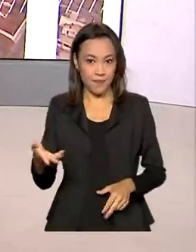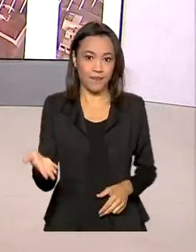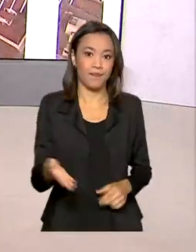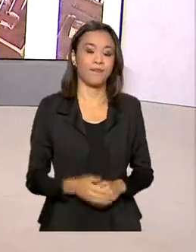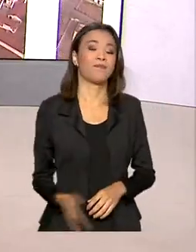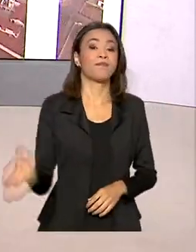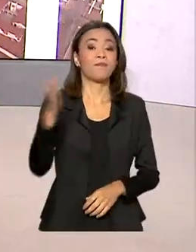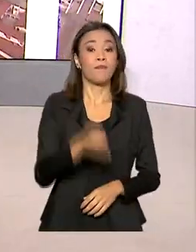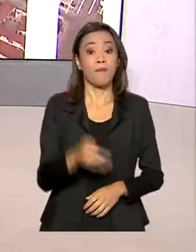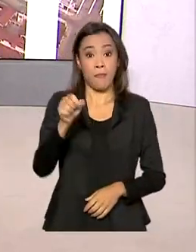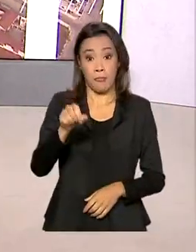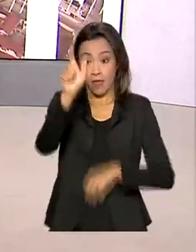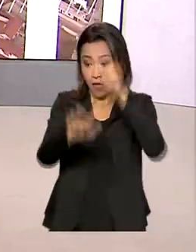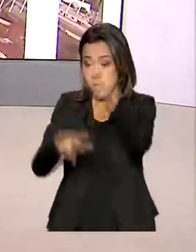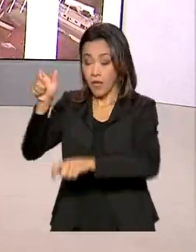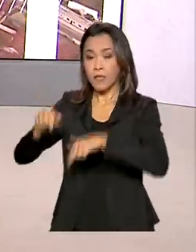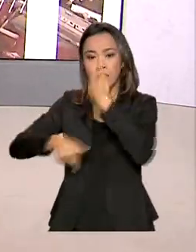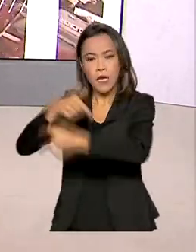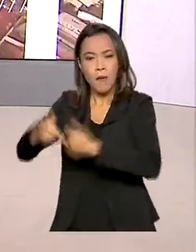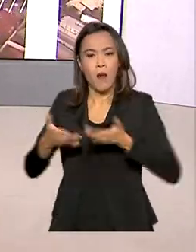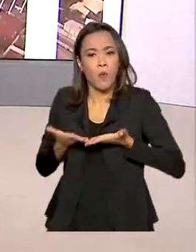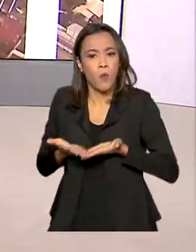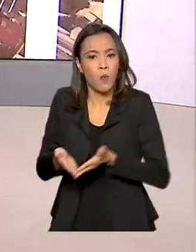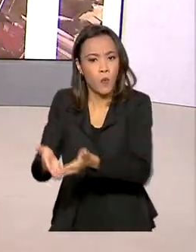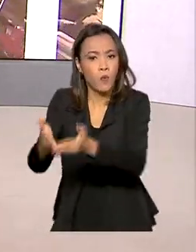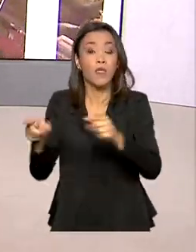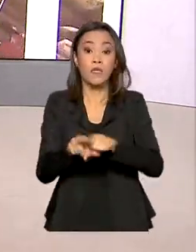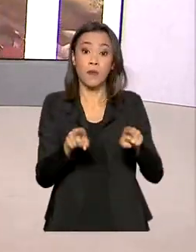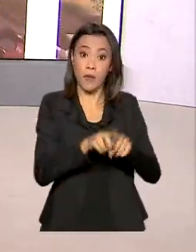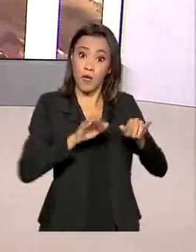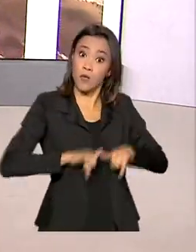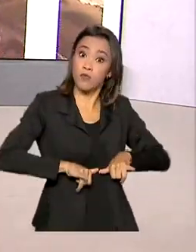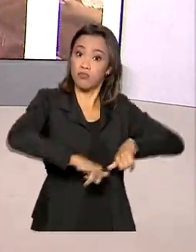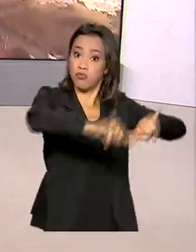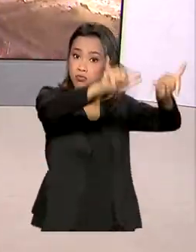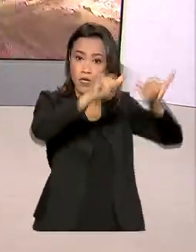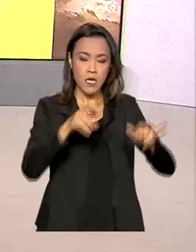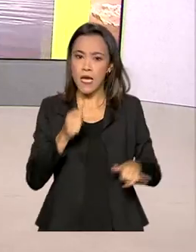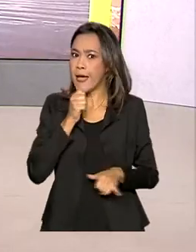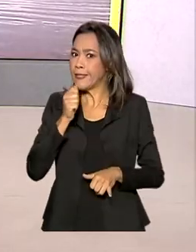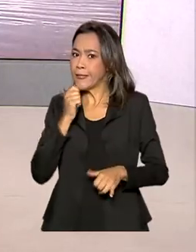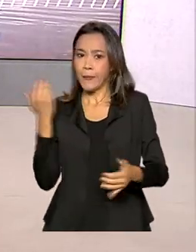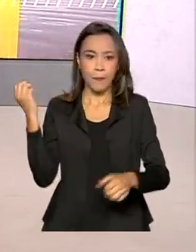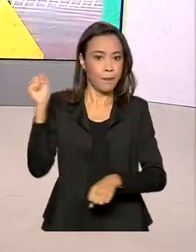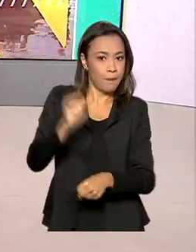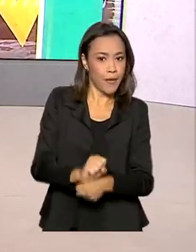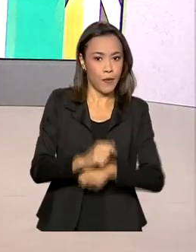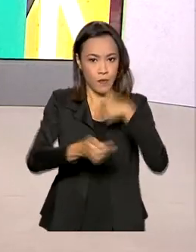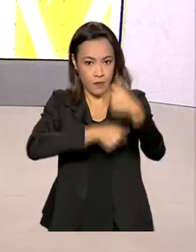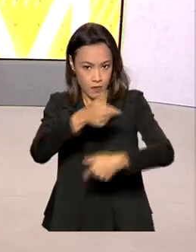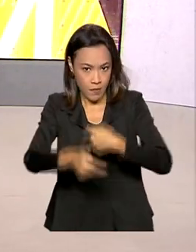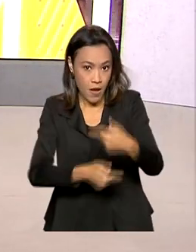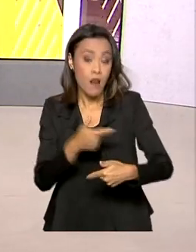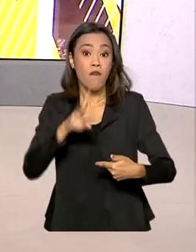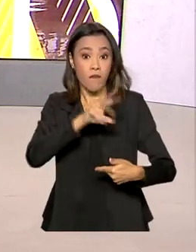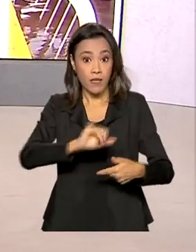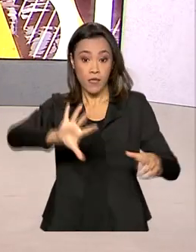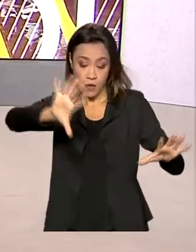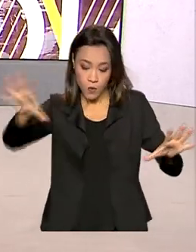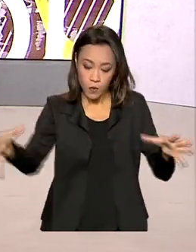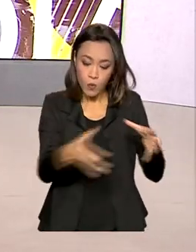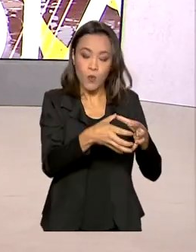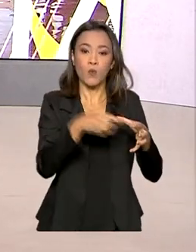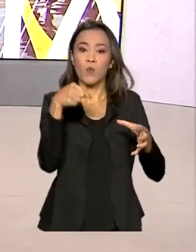Os trabalhadores de portos e aeroportos que não pararam as atividades desde o início da pandemia vão ser incluídos na campanha de